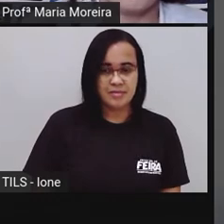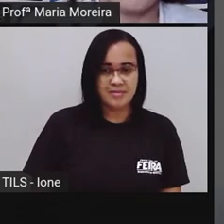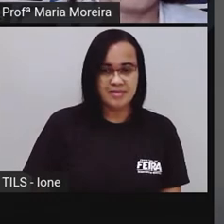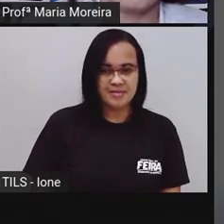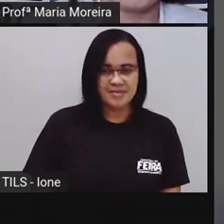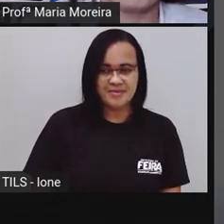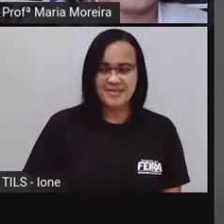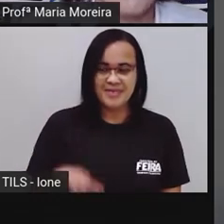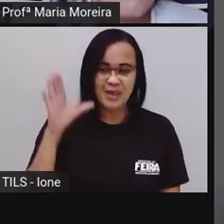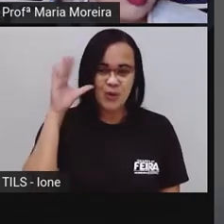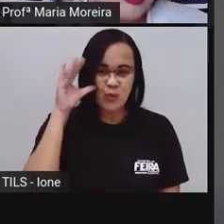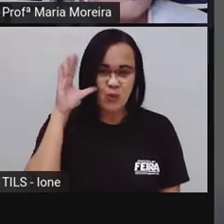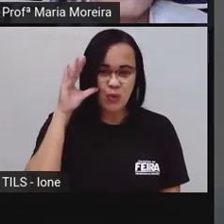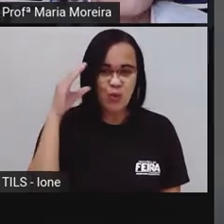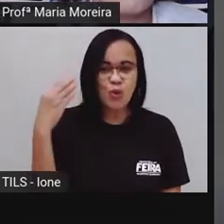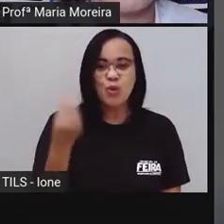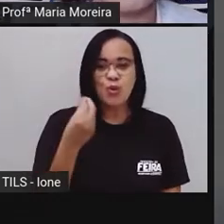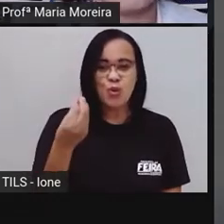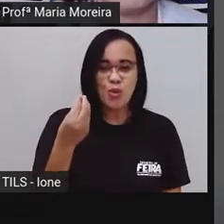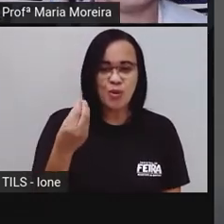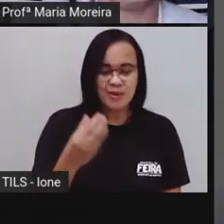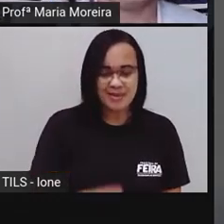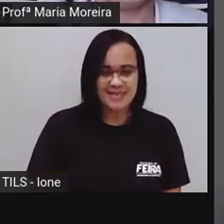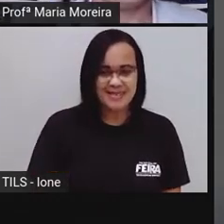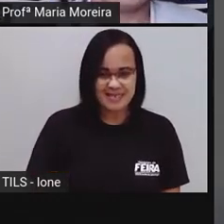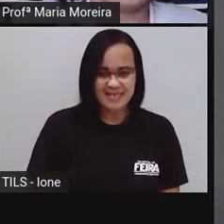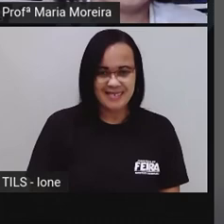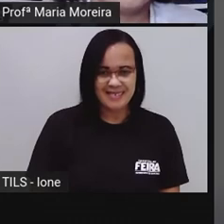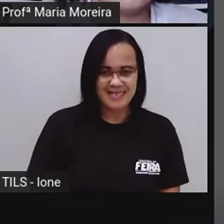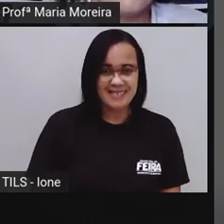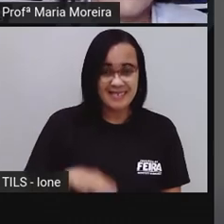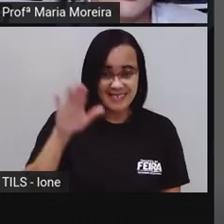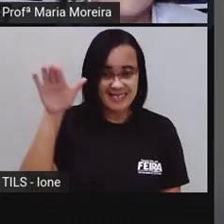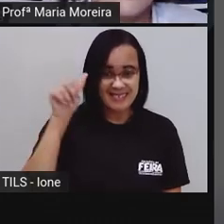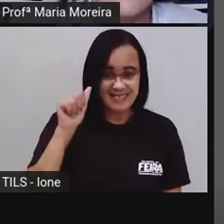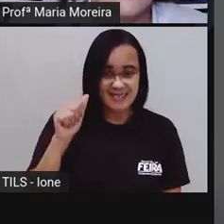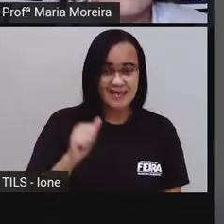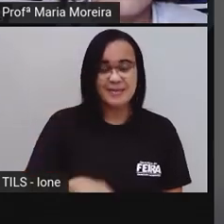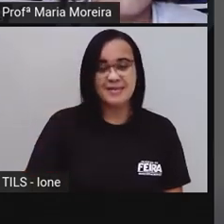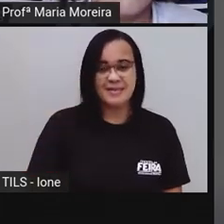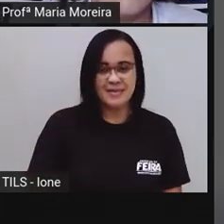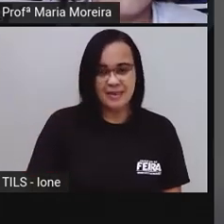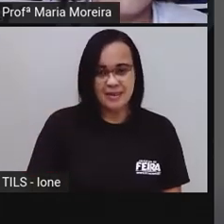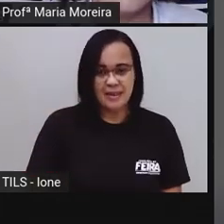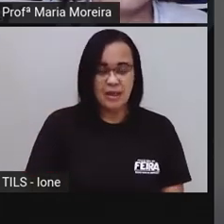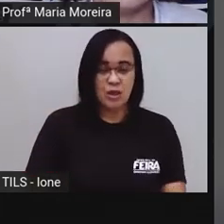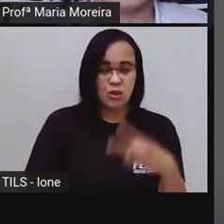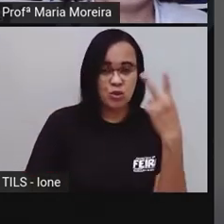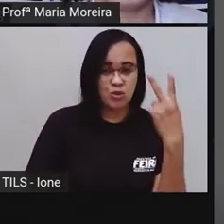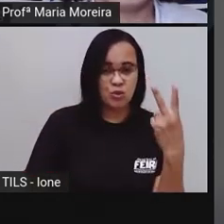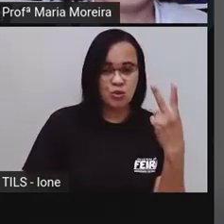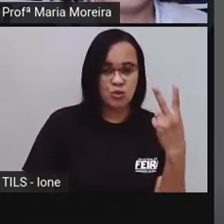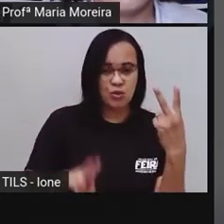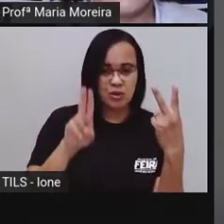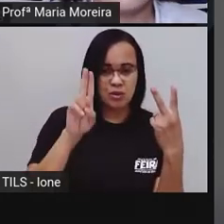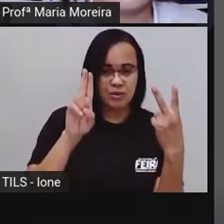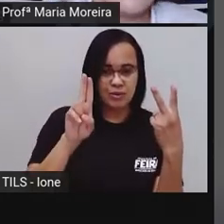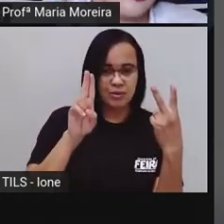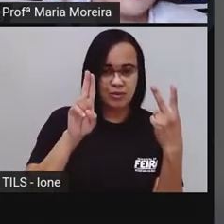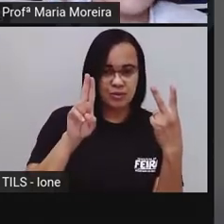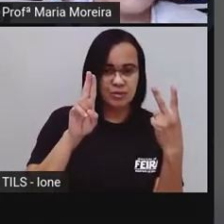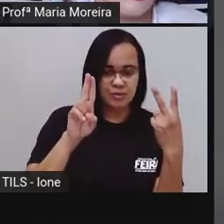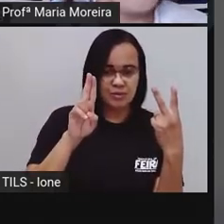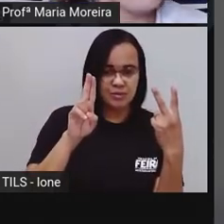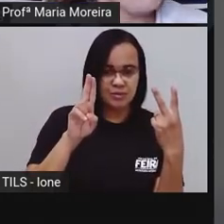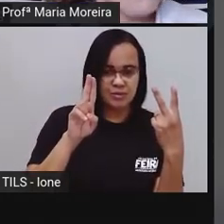curiosa para ver como é que funcionava isso aqui, viu, gente? Porque eu estou chamando ela. Eu tenho duas unidades aqui, ó, e tenho duas unidades